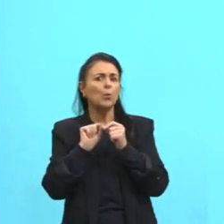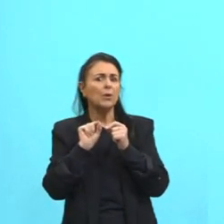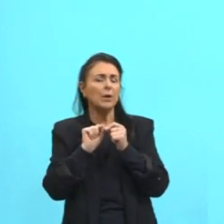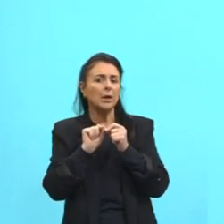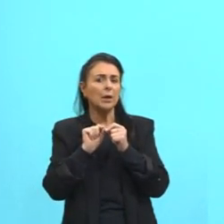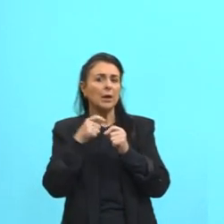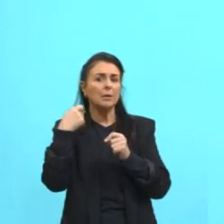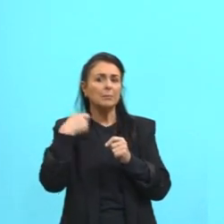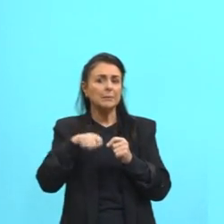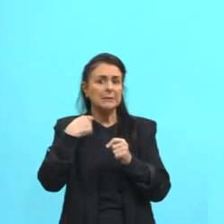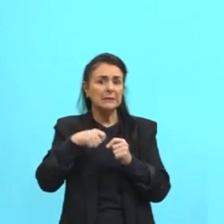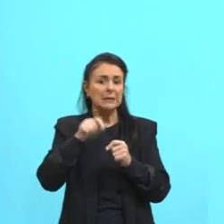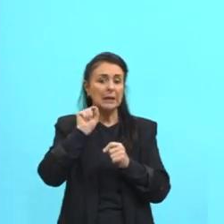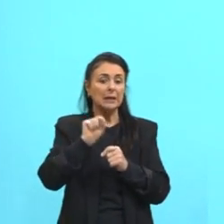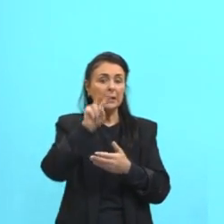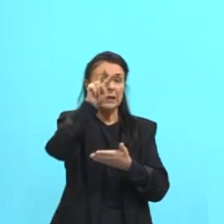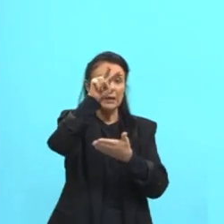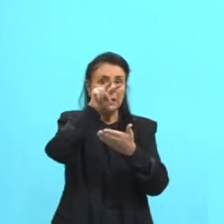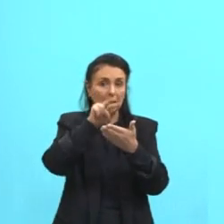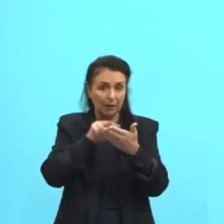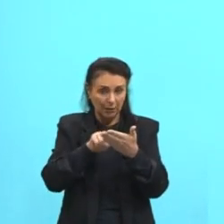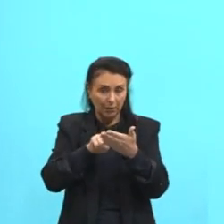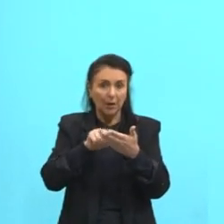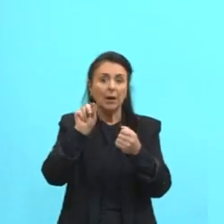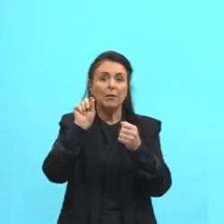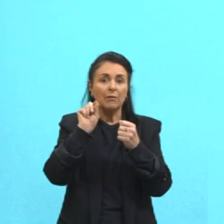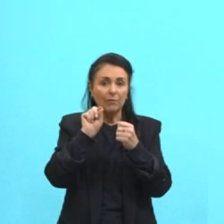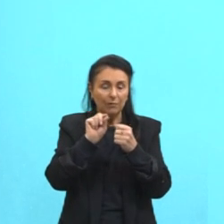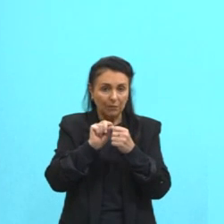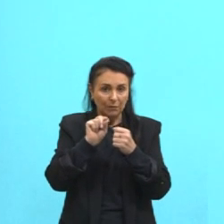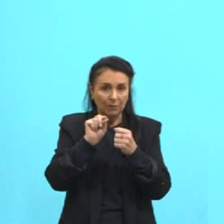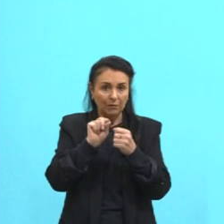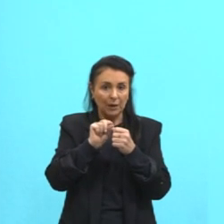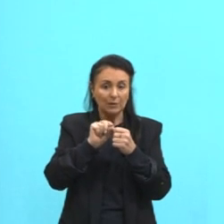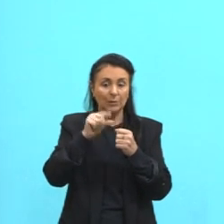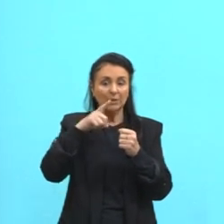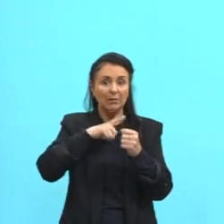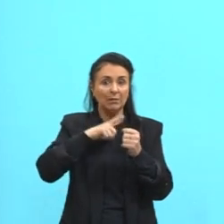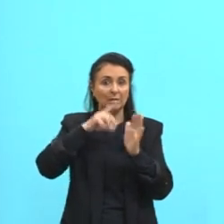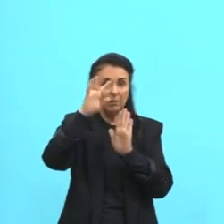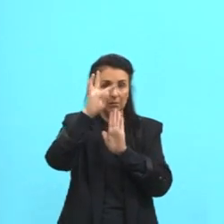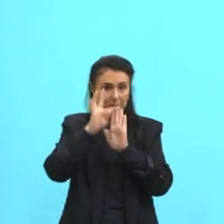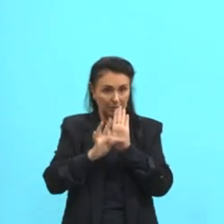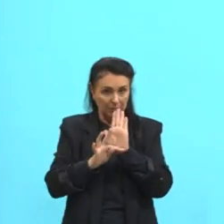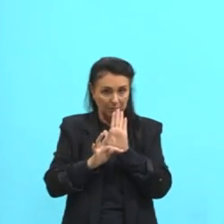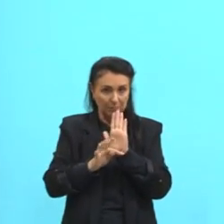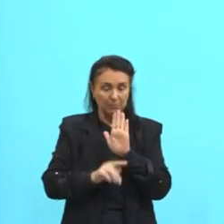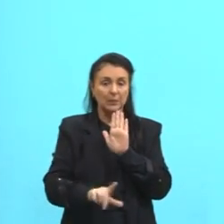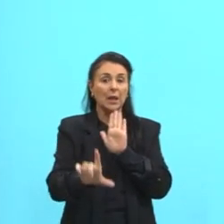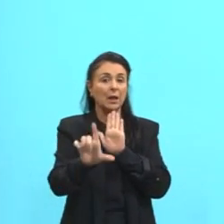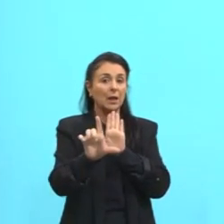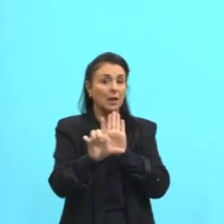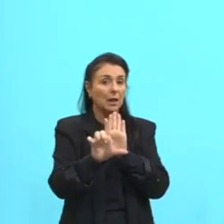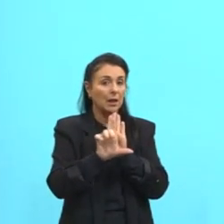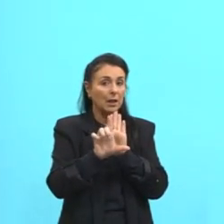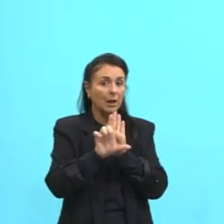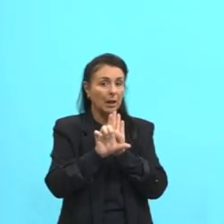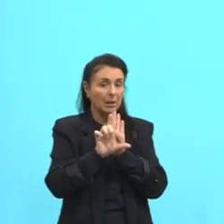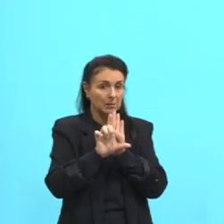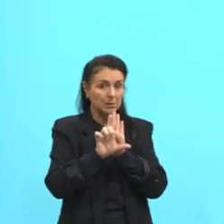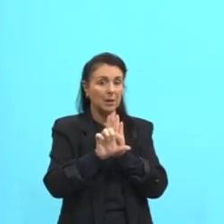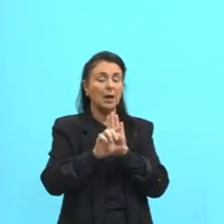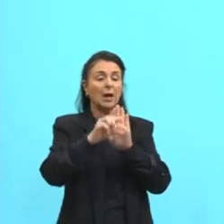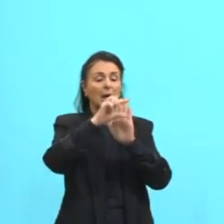exige que o leitor proceda de uma determinada forma. Exemplo, leis, cláusulas contratuais,